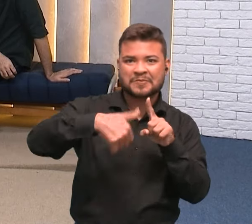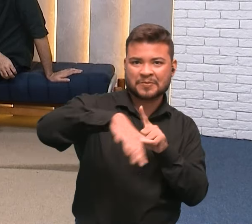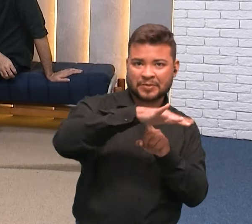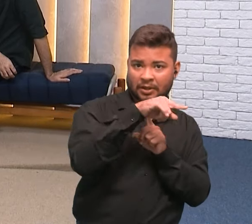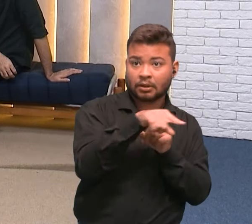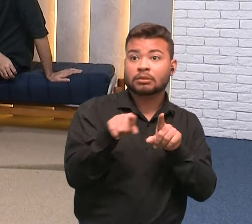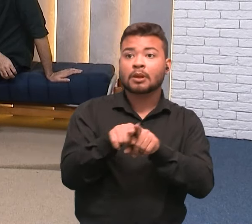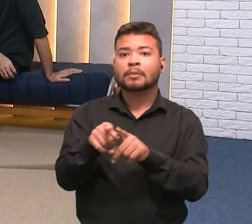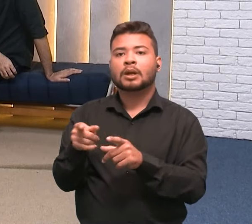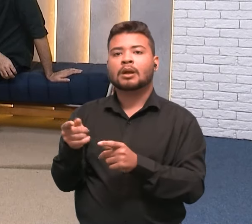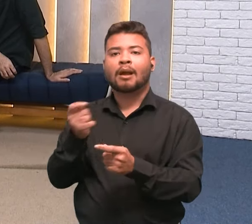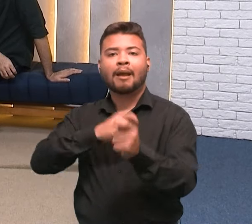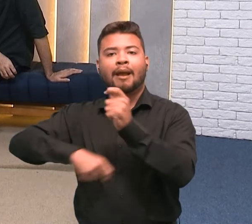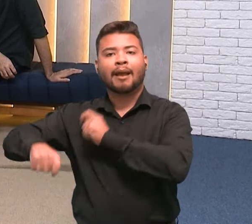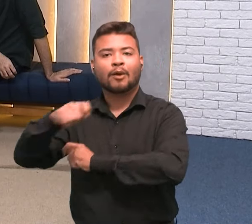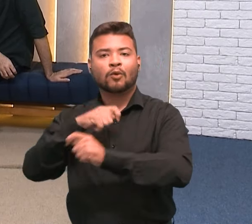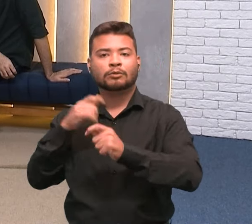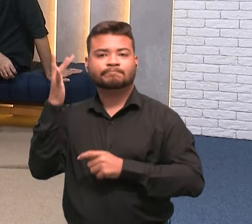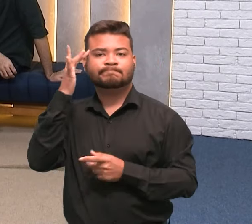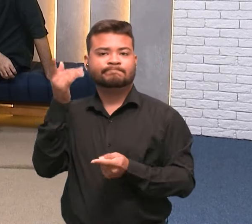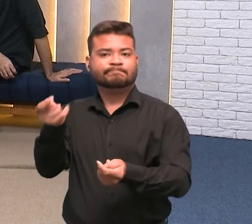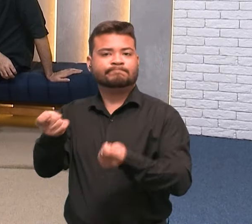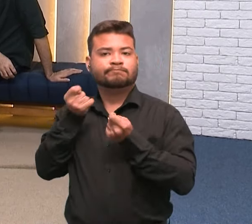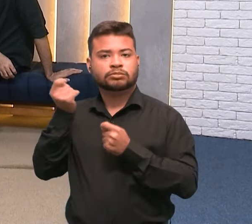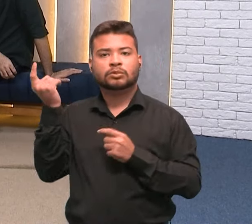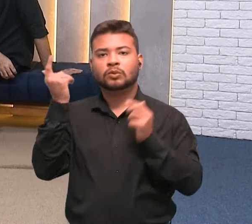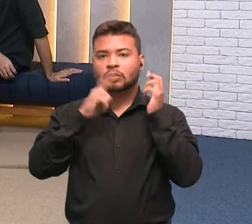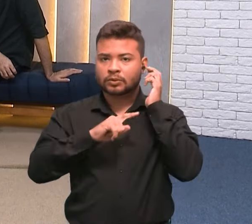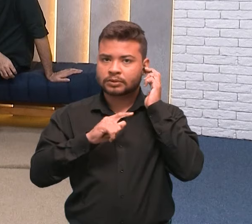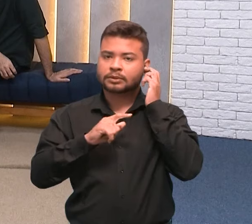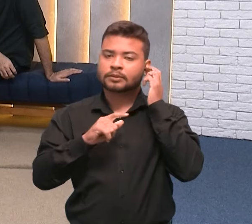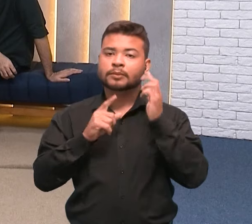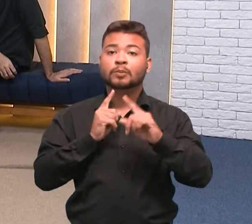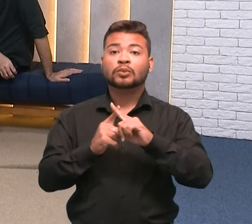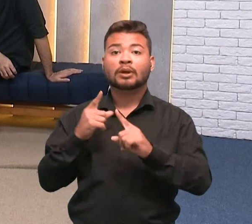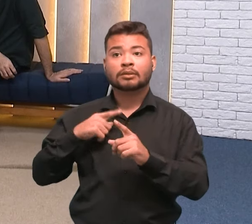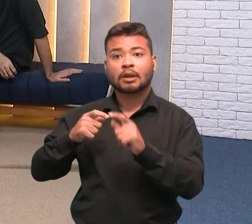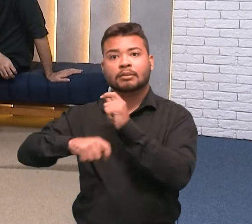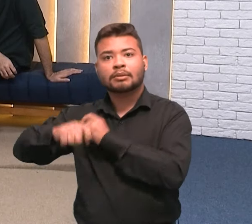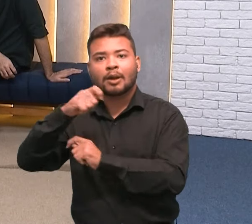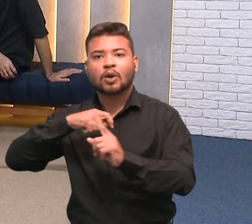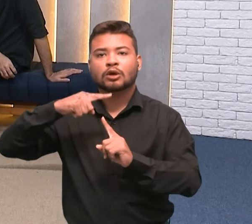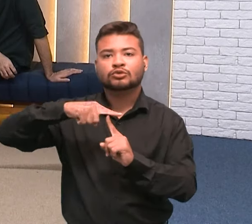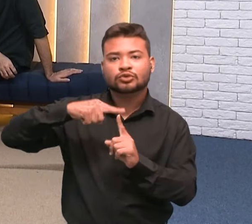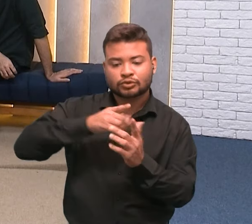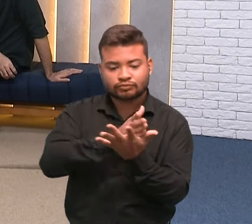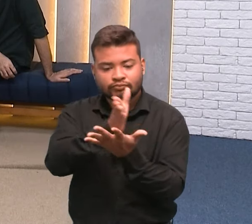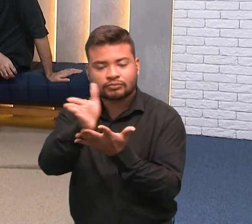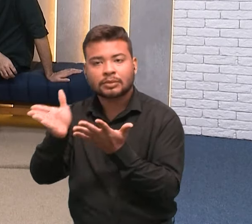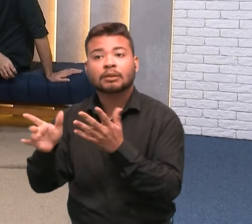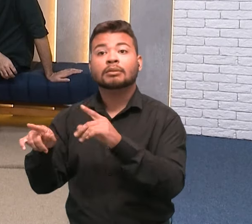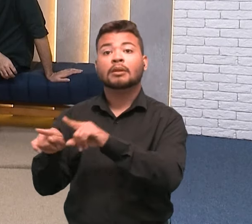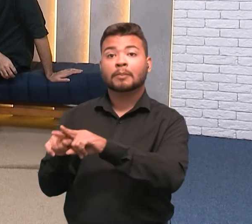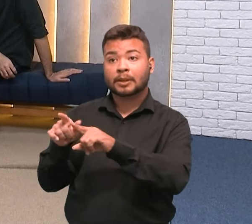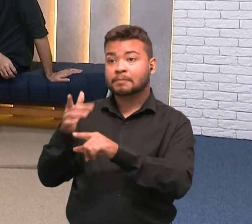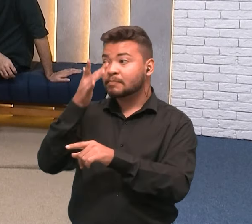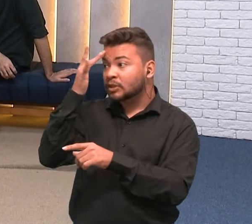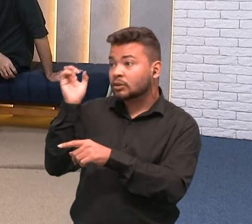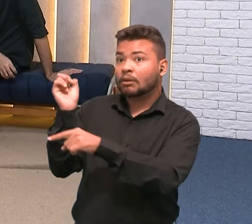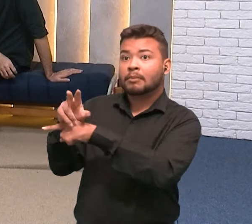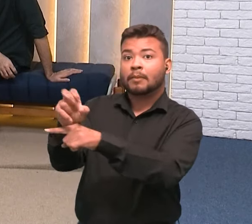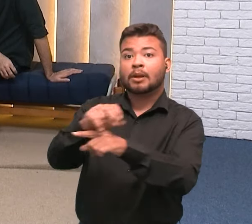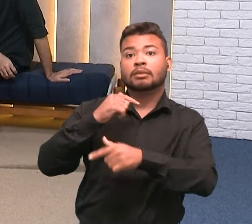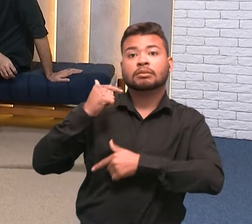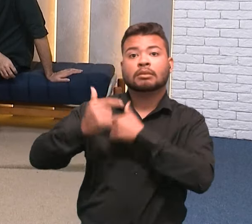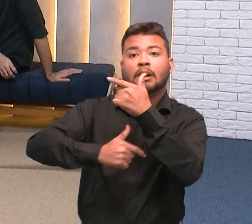é o econômico, porque buscam a viabilidade para dar conta desses modelos de negócio, geram postos de trabalho, fazem arrecadação de